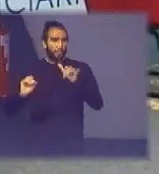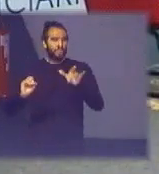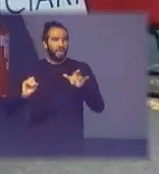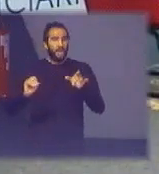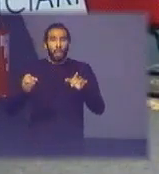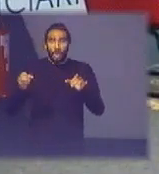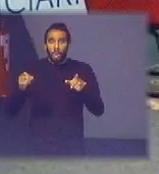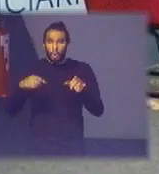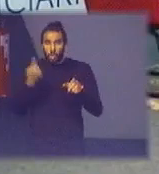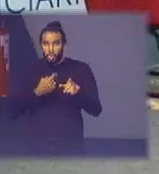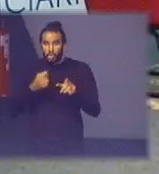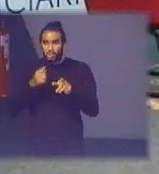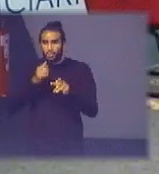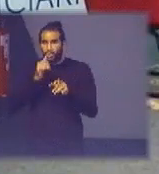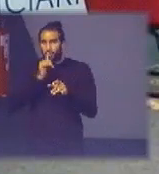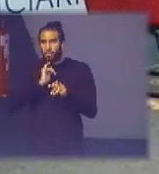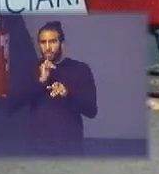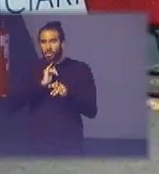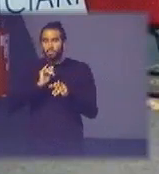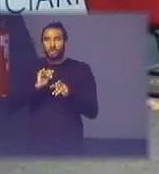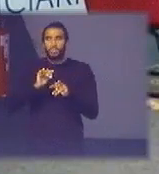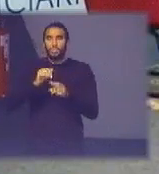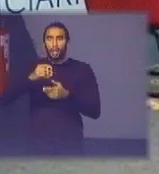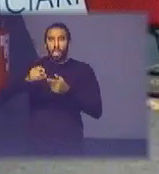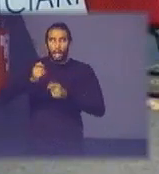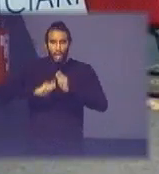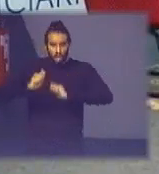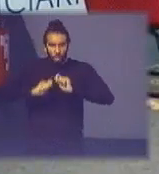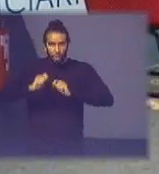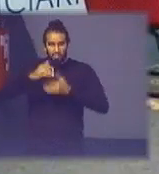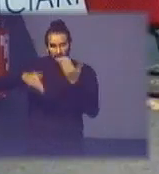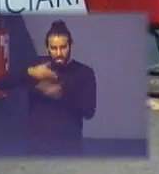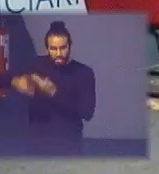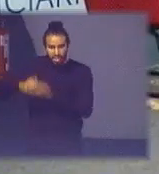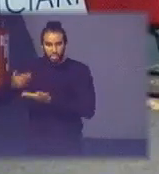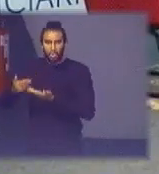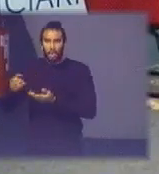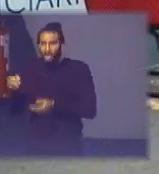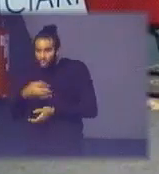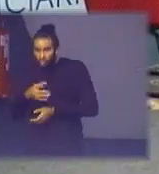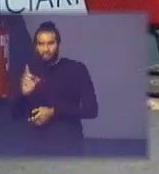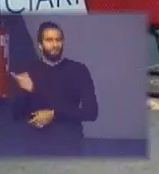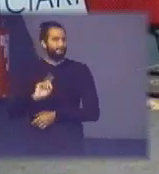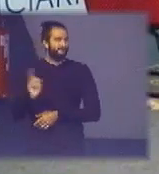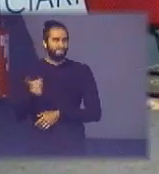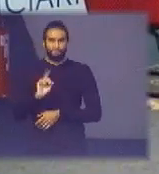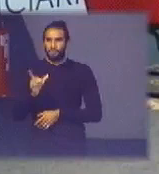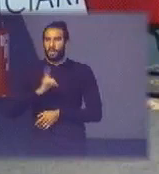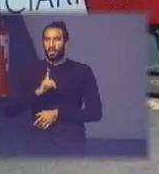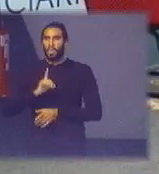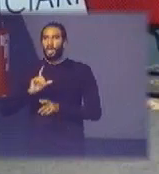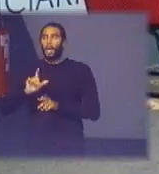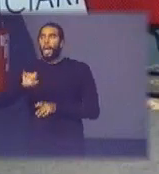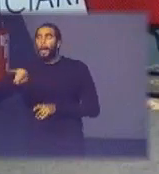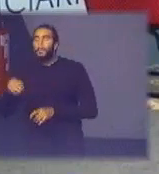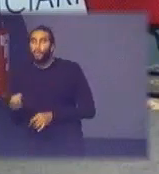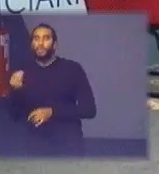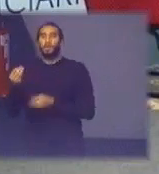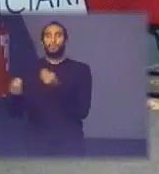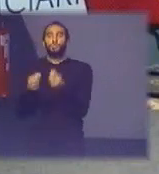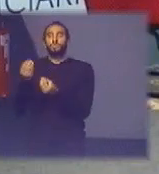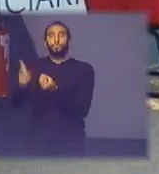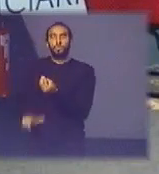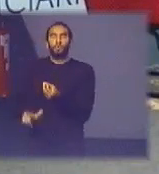novo que a gente fala de economia circular não é novo que a gente fala de interação e de reaproveitamento de resíduos como matéria-prima